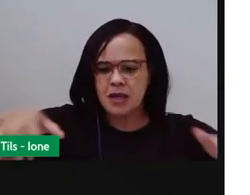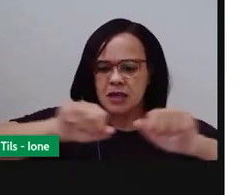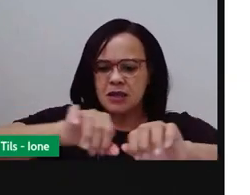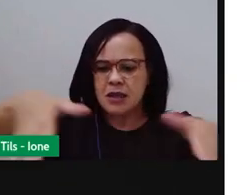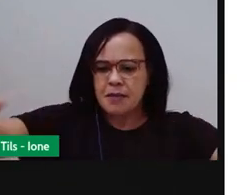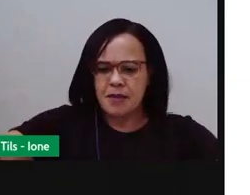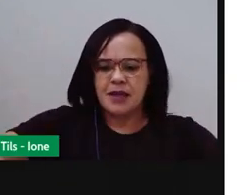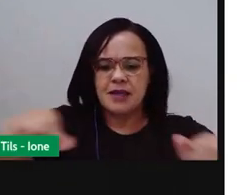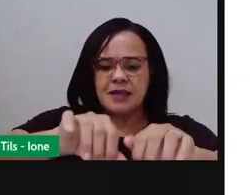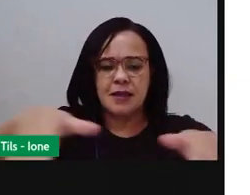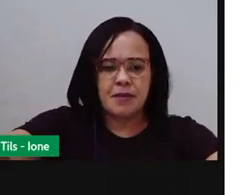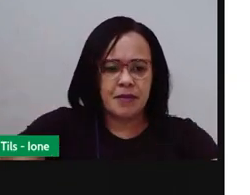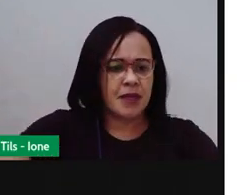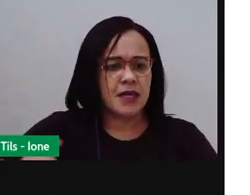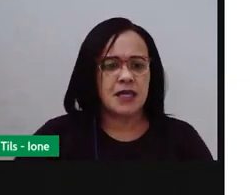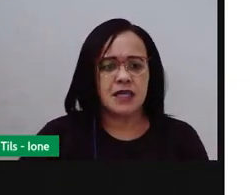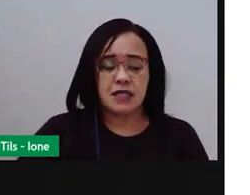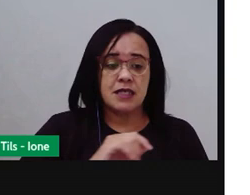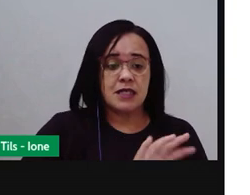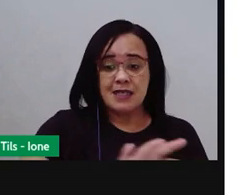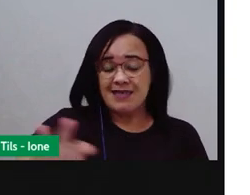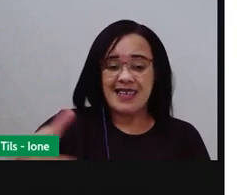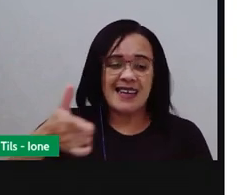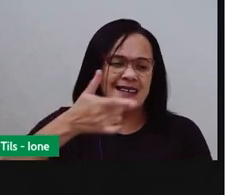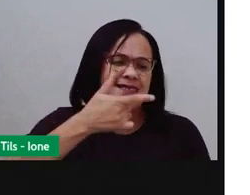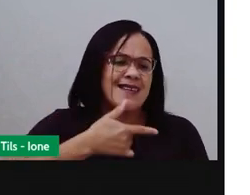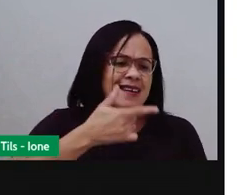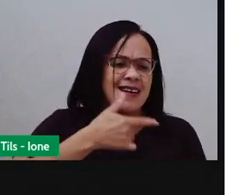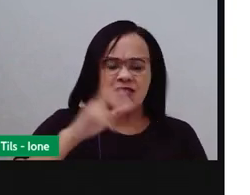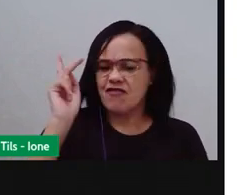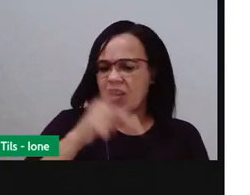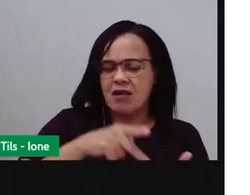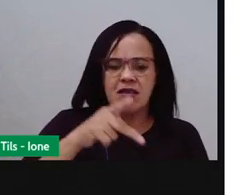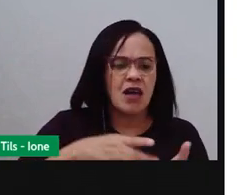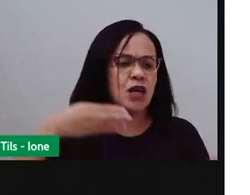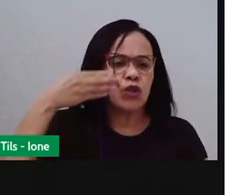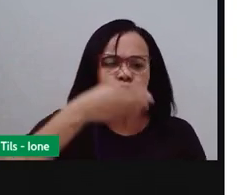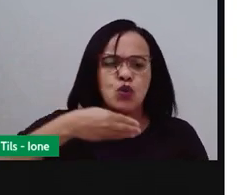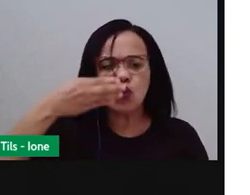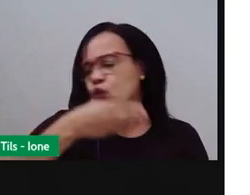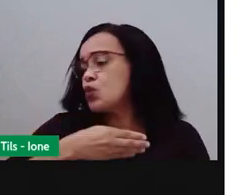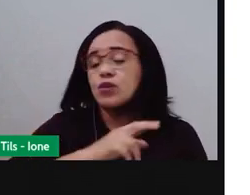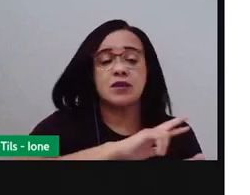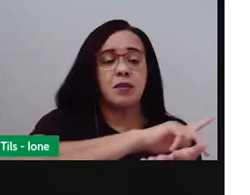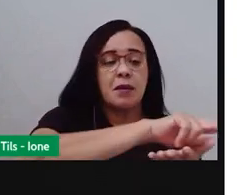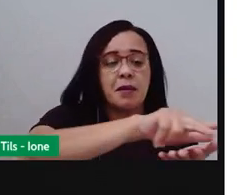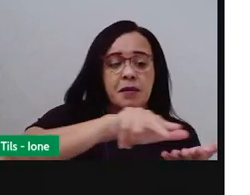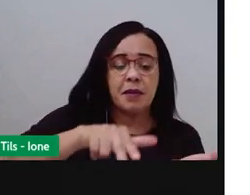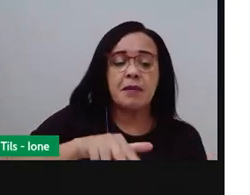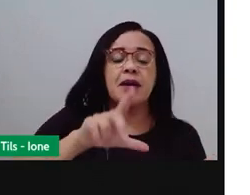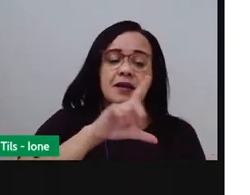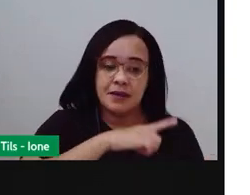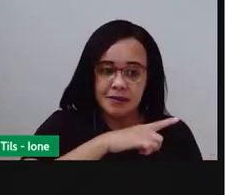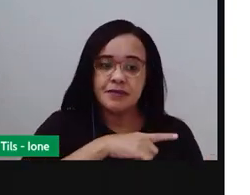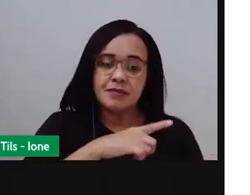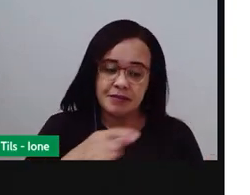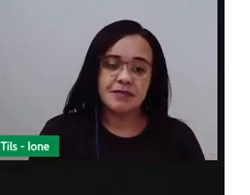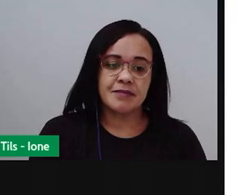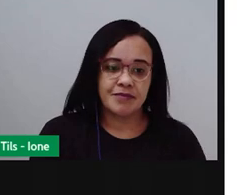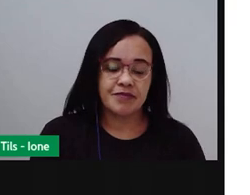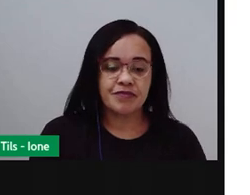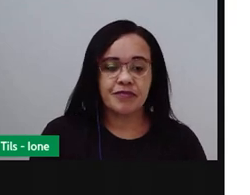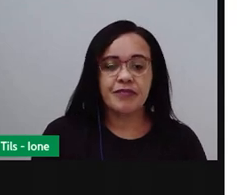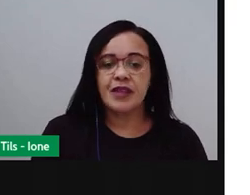as casas, queijos verdadeiros, doce de leite, doce de caju, licor de